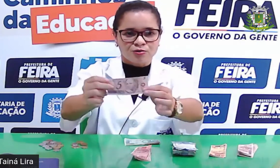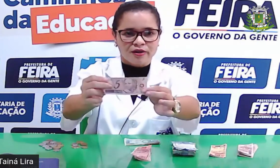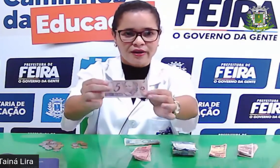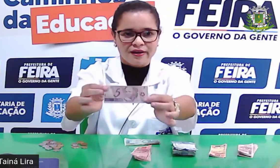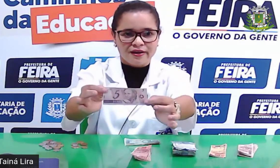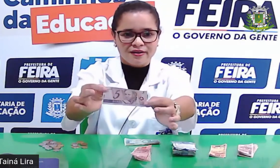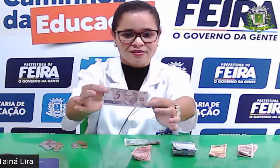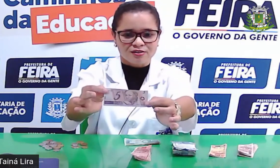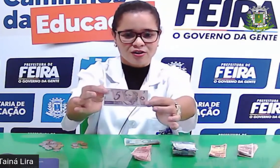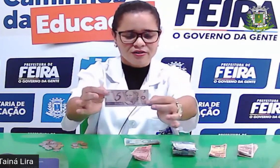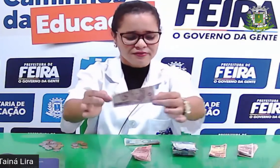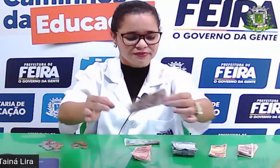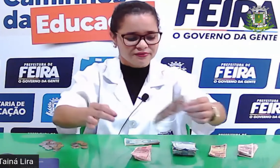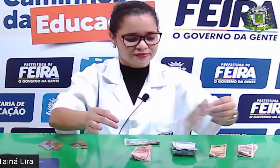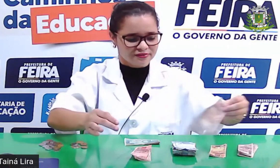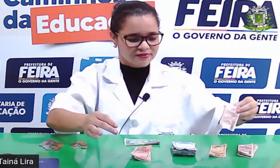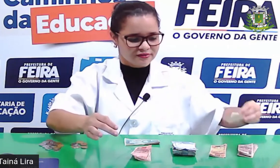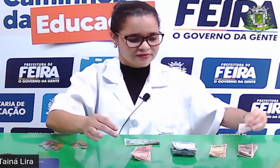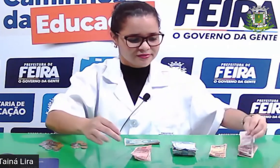cinco reais, ó,